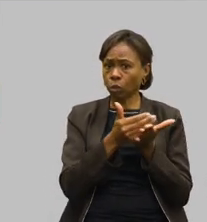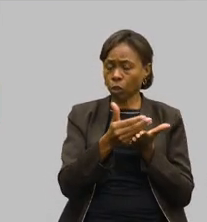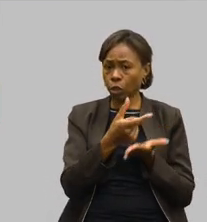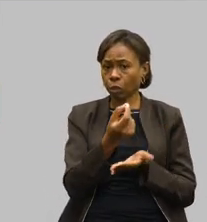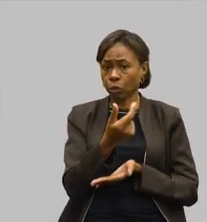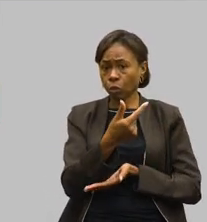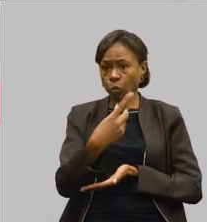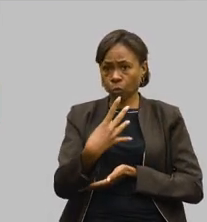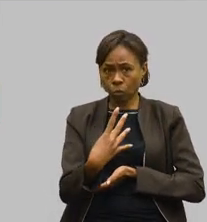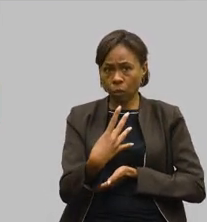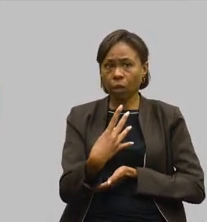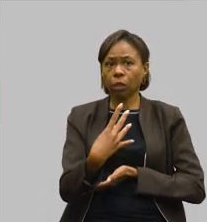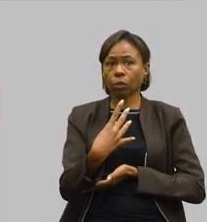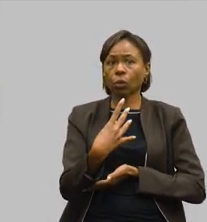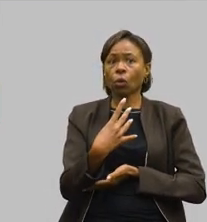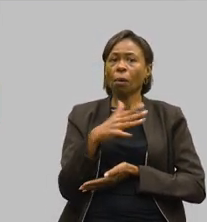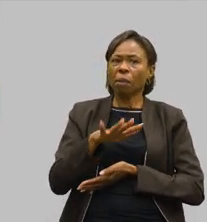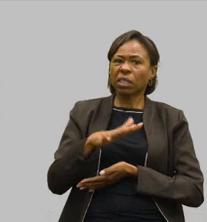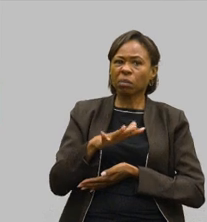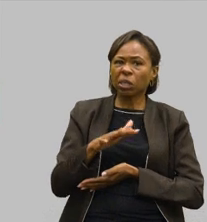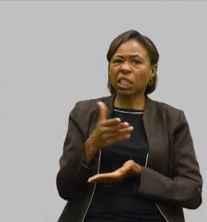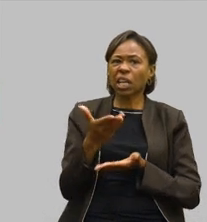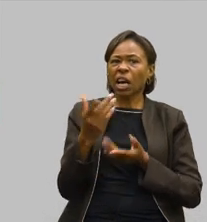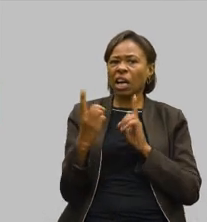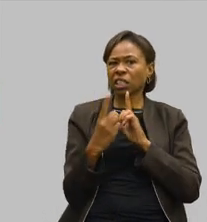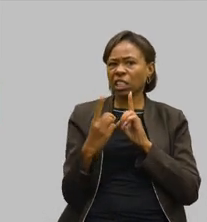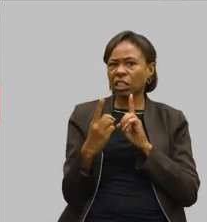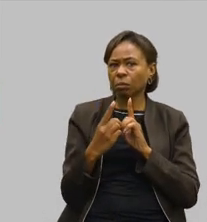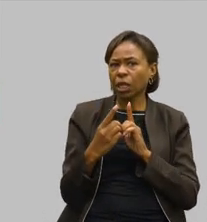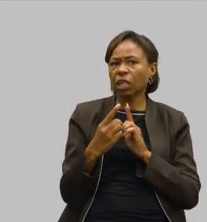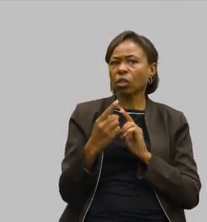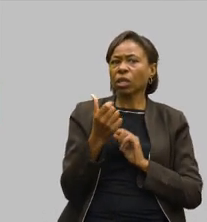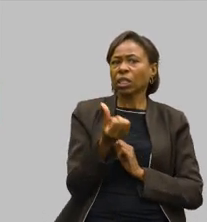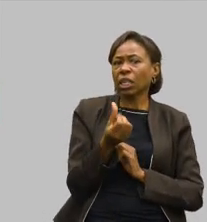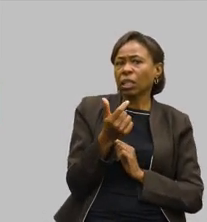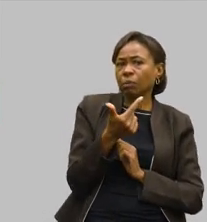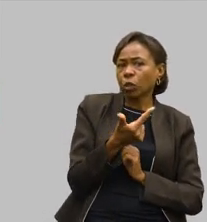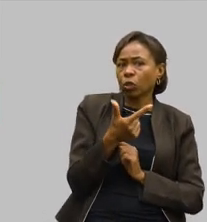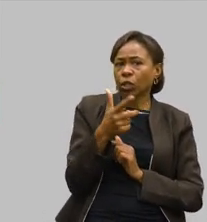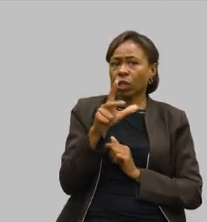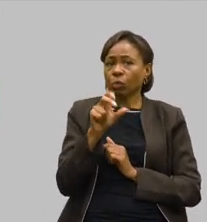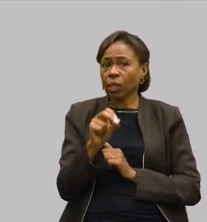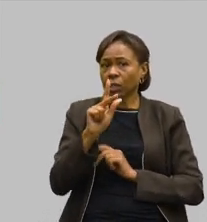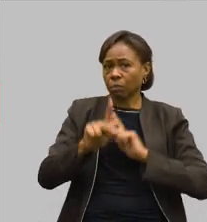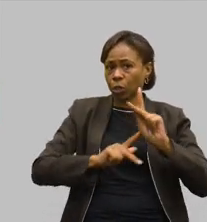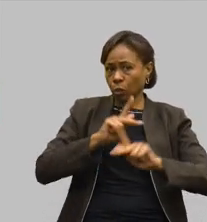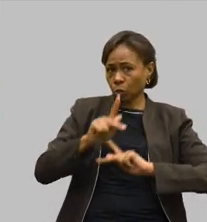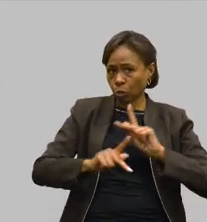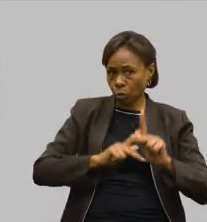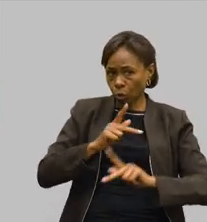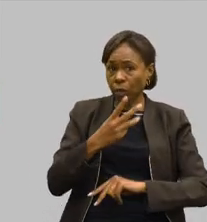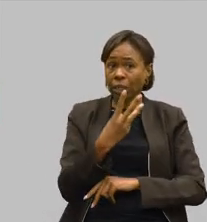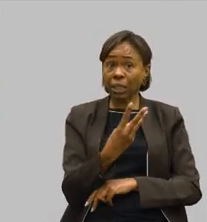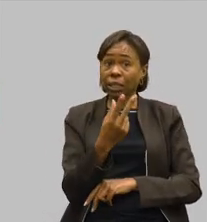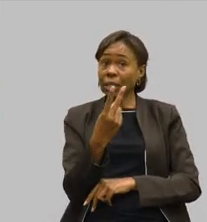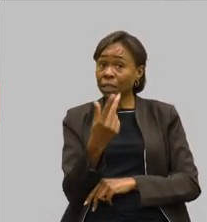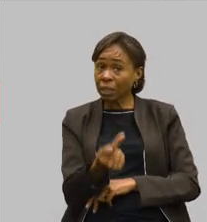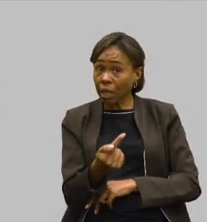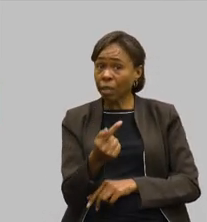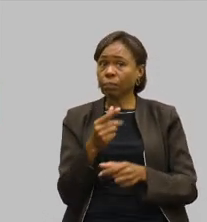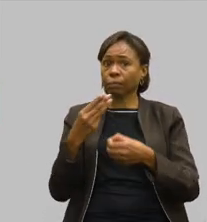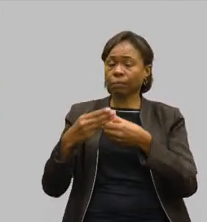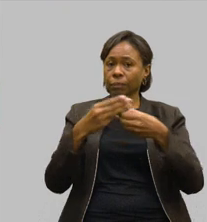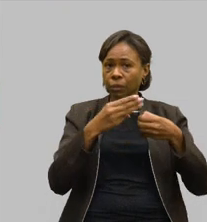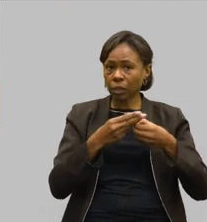de 2024. A previsão de atendimento dessas pessoas são de 6.250 pessoas, foram 37 municípios